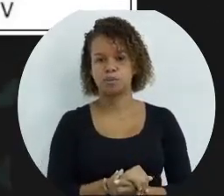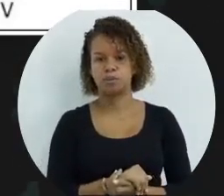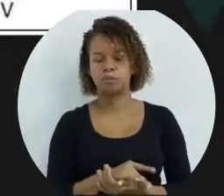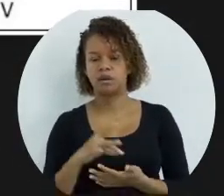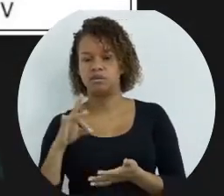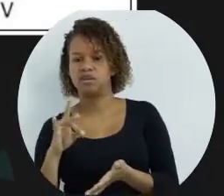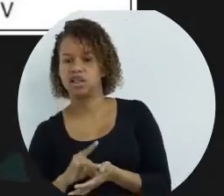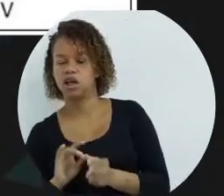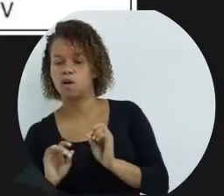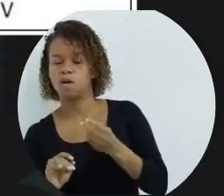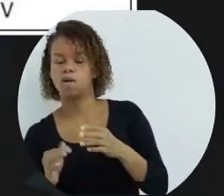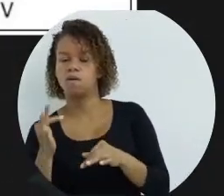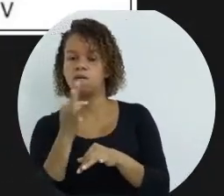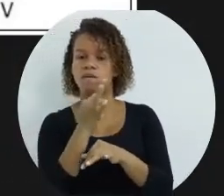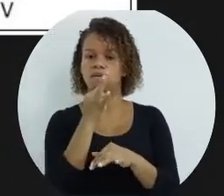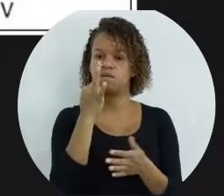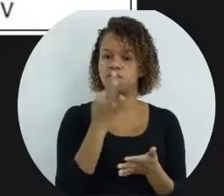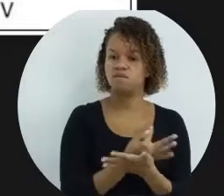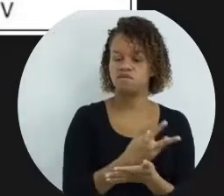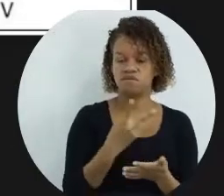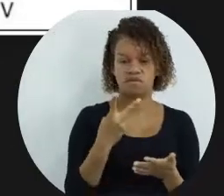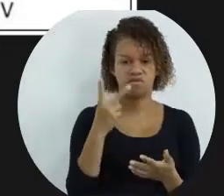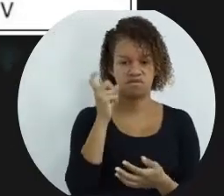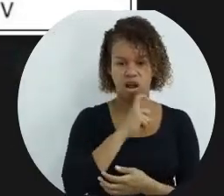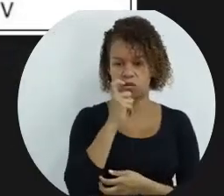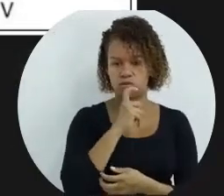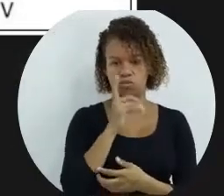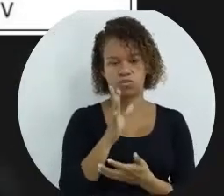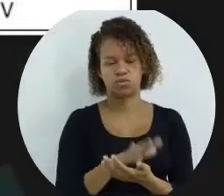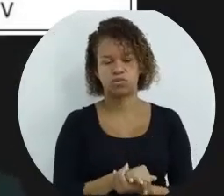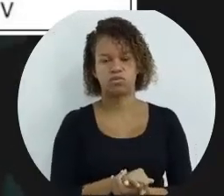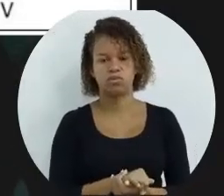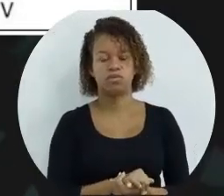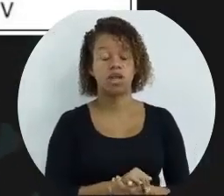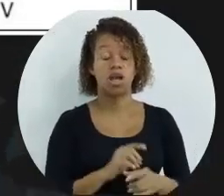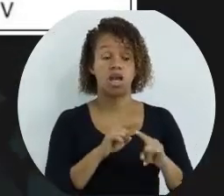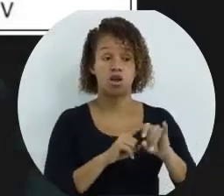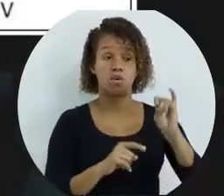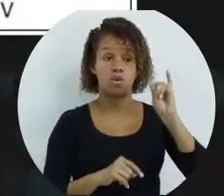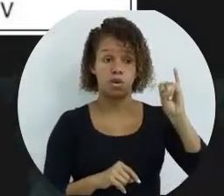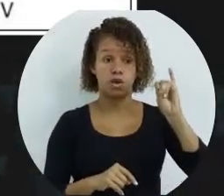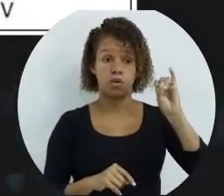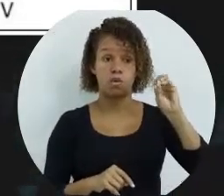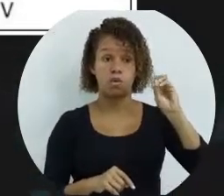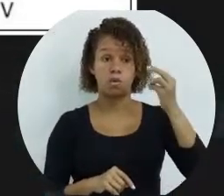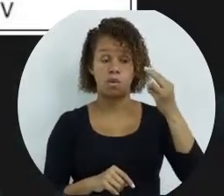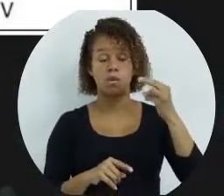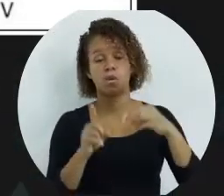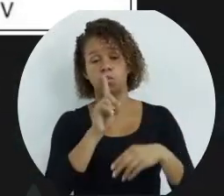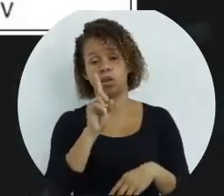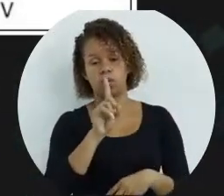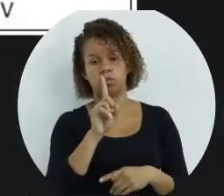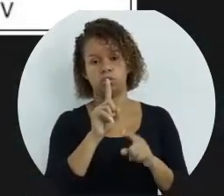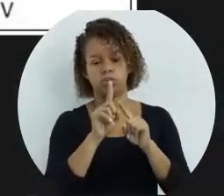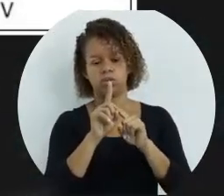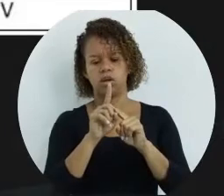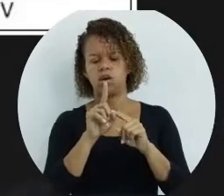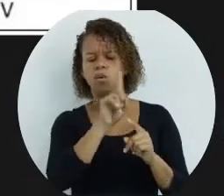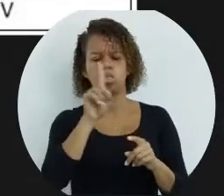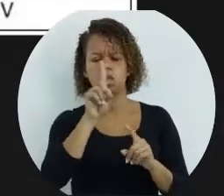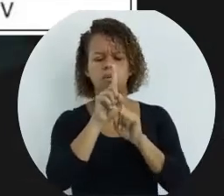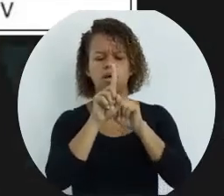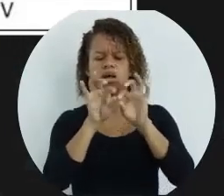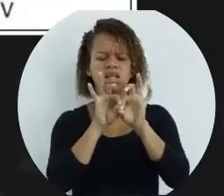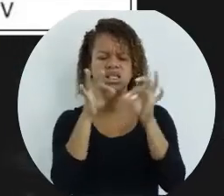verdadeiros ou falso, com esses valores de verdadeiro ou falso. Você tem o i, o ou e o não. O não é o mais